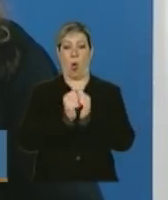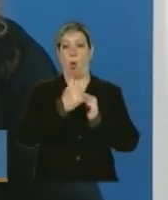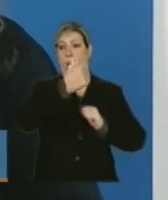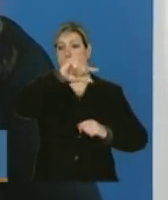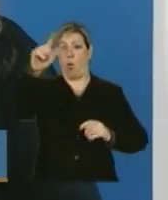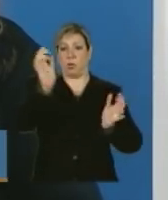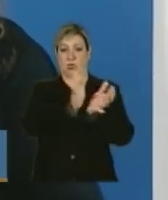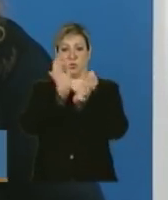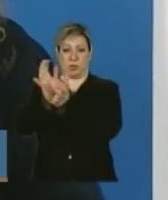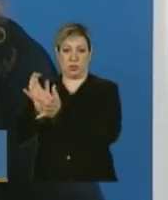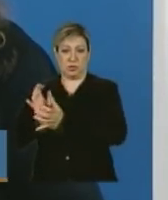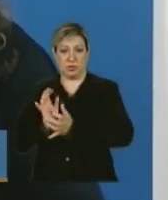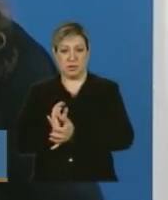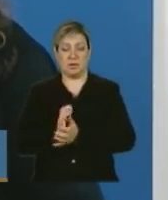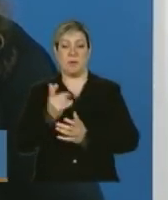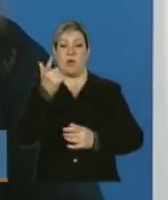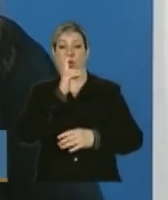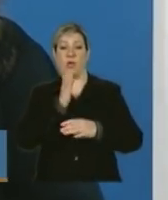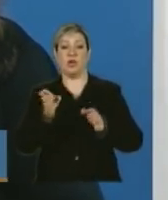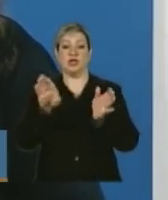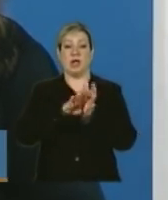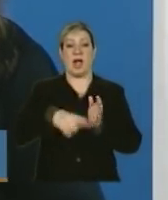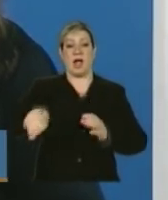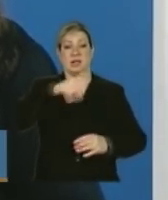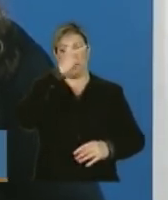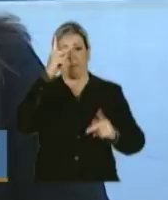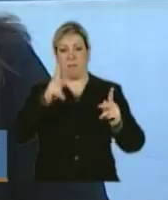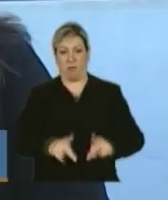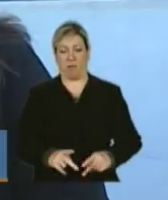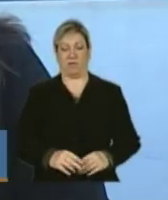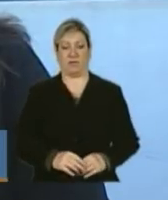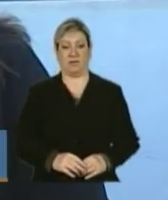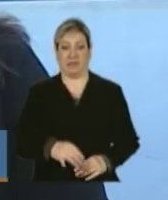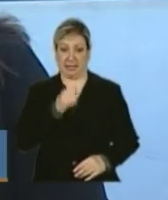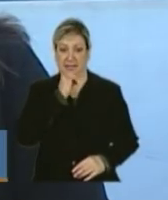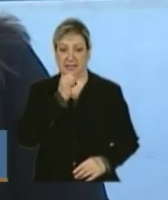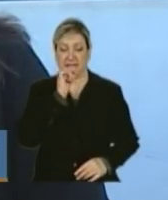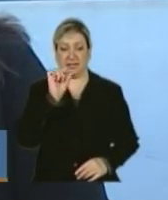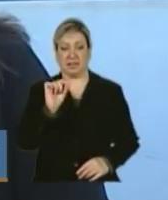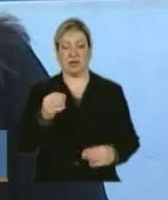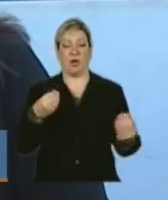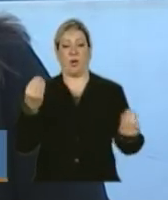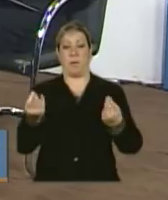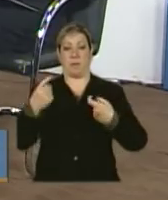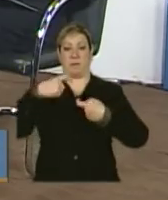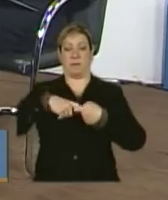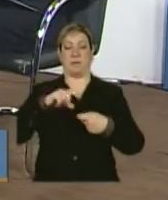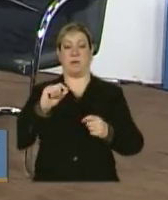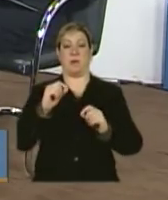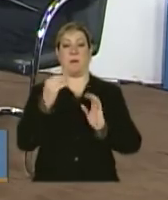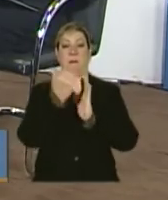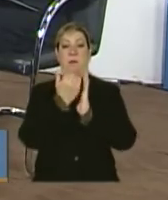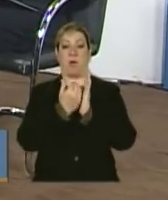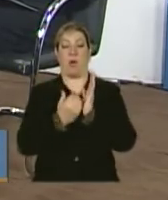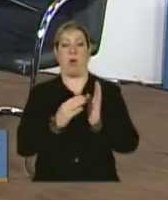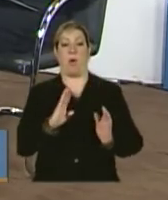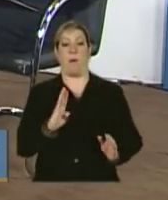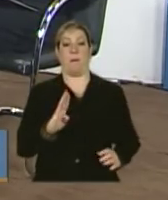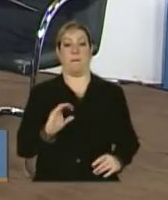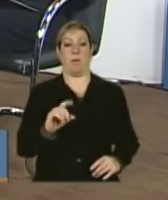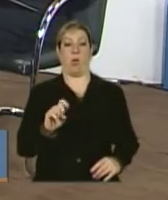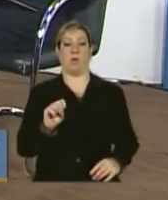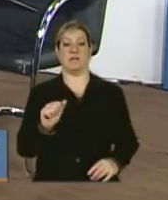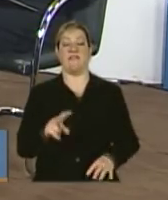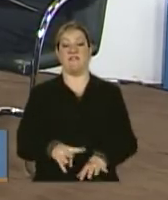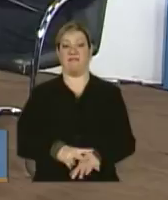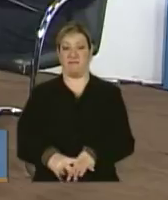públicos que chegam a essa população. Te dou um exemplo. Com quem estamos trabalhando como parceiros? O programa Bolsa Verde. Por quê? Porque o